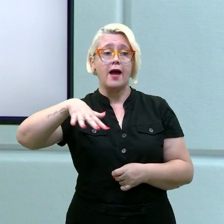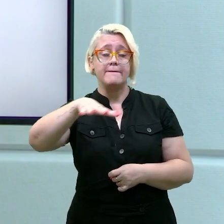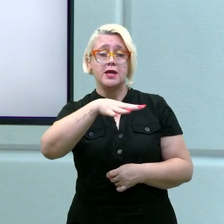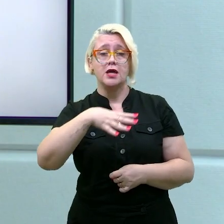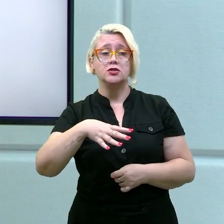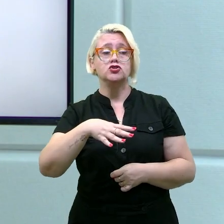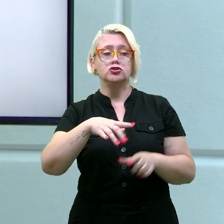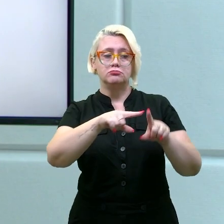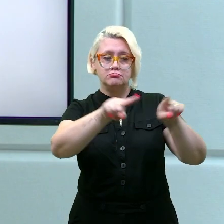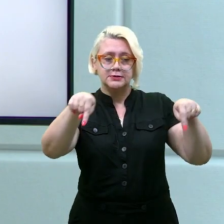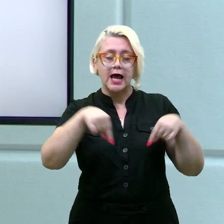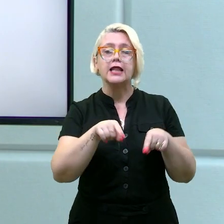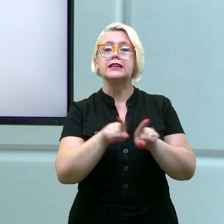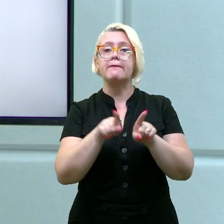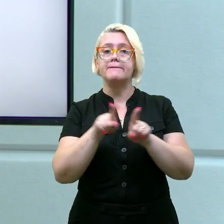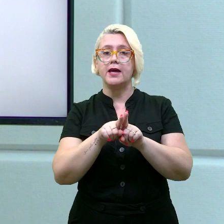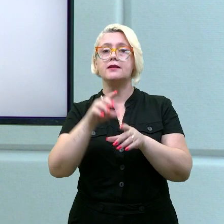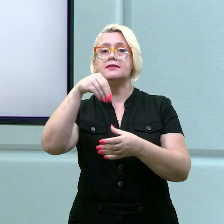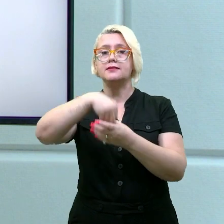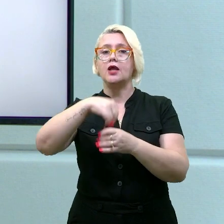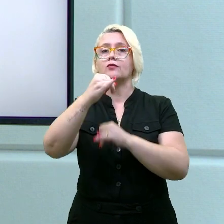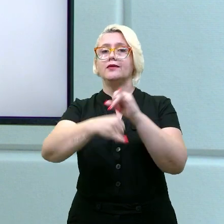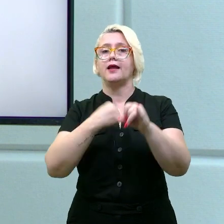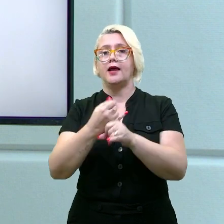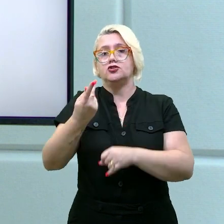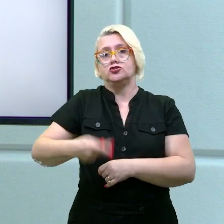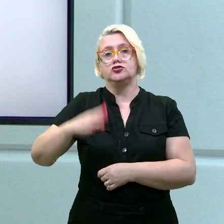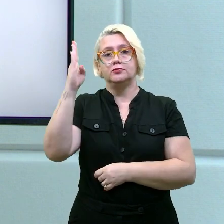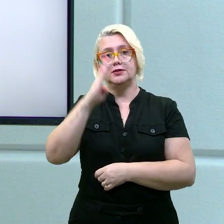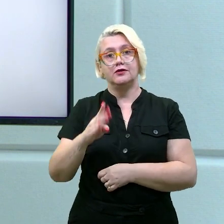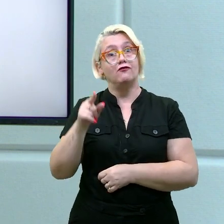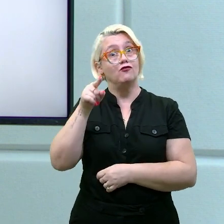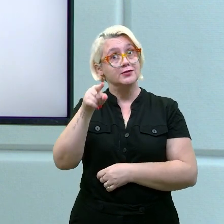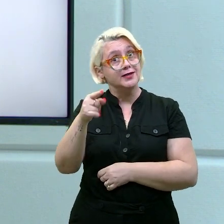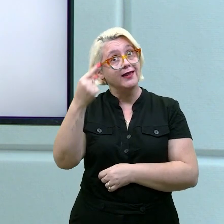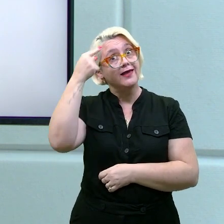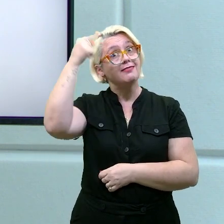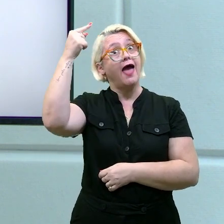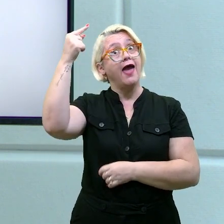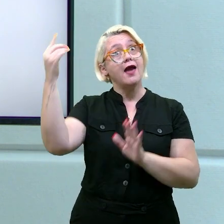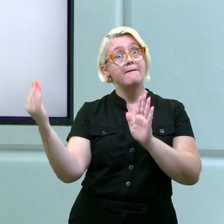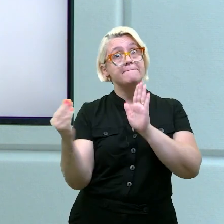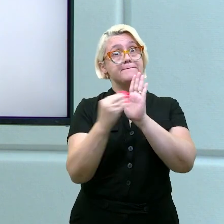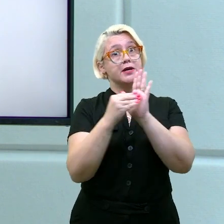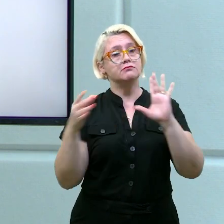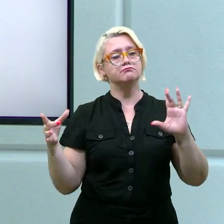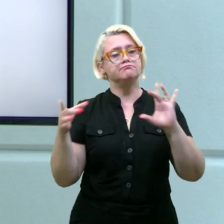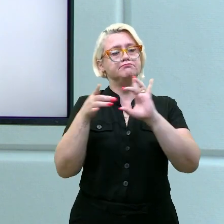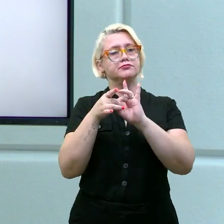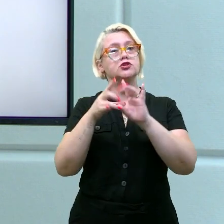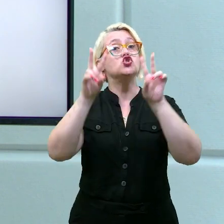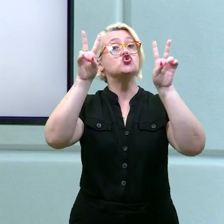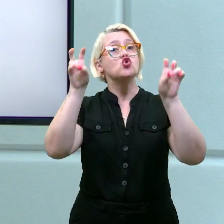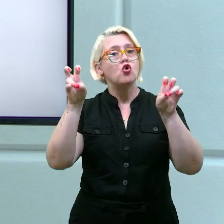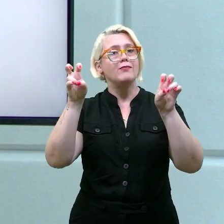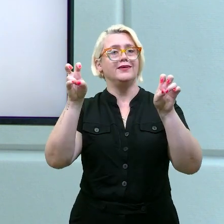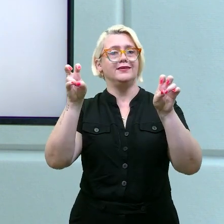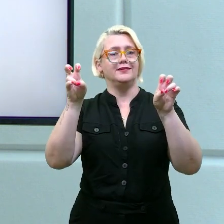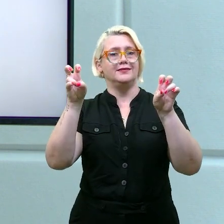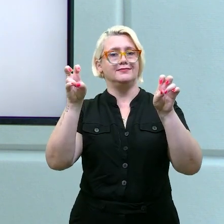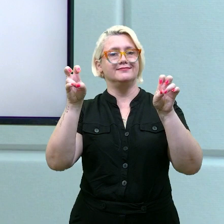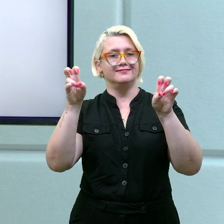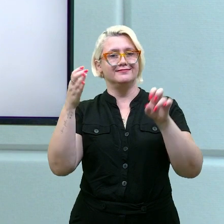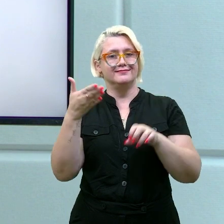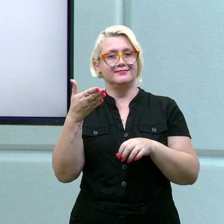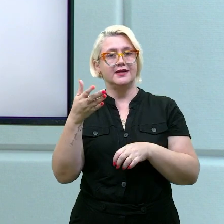virtuais no Brasil. Percebe que você explica, você traz a sua ideia relacionando com o tema. Aqui